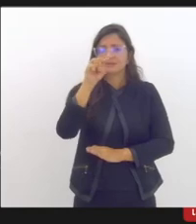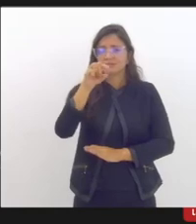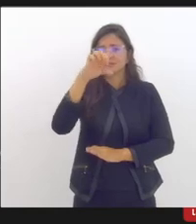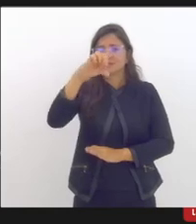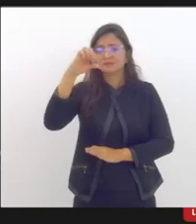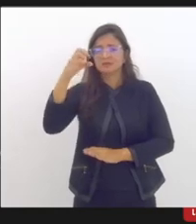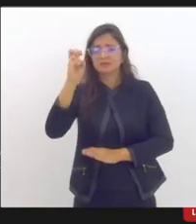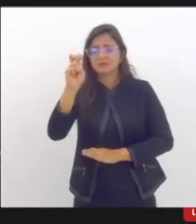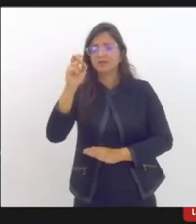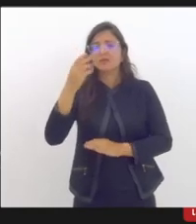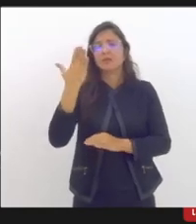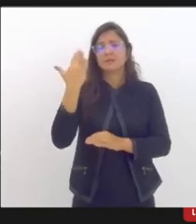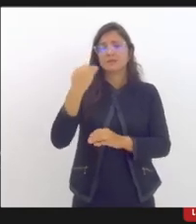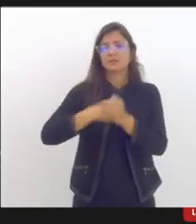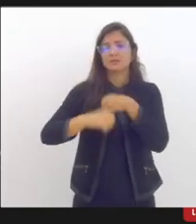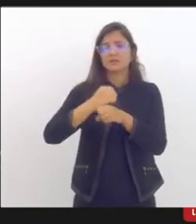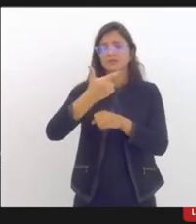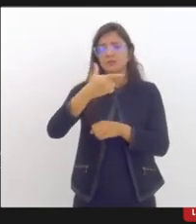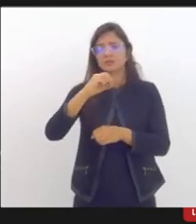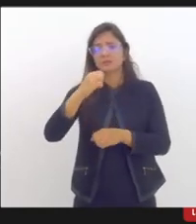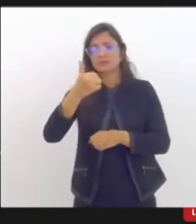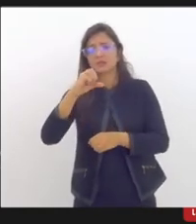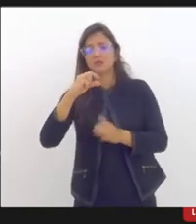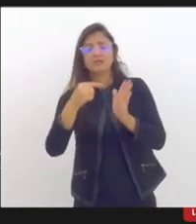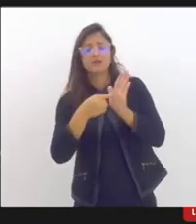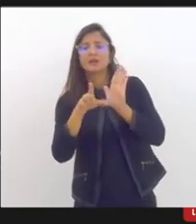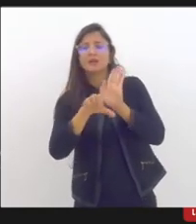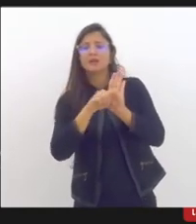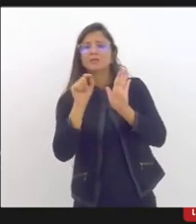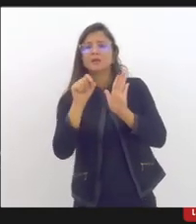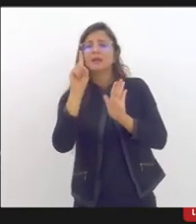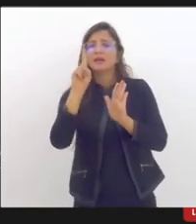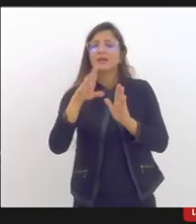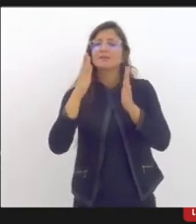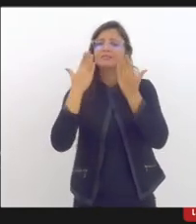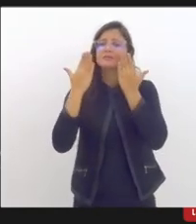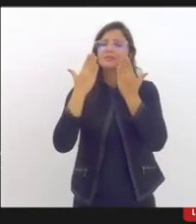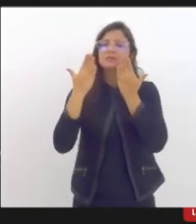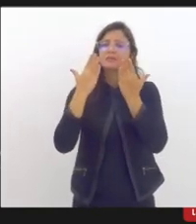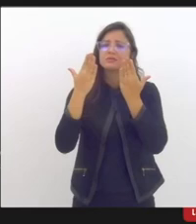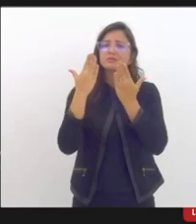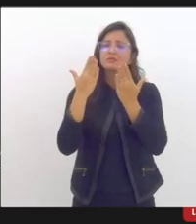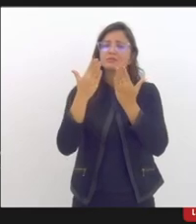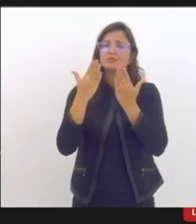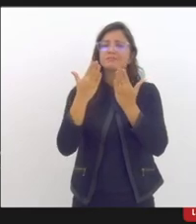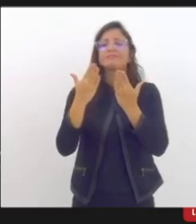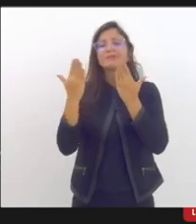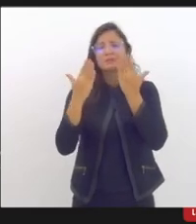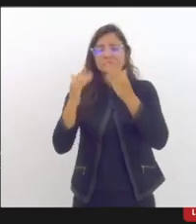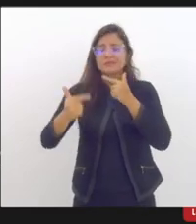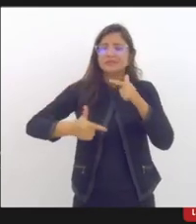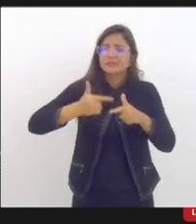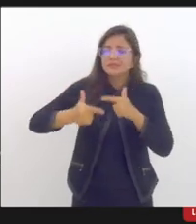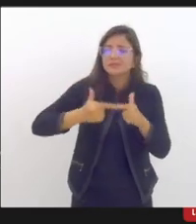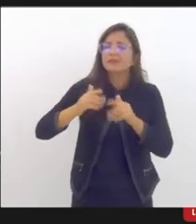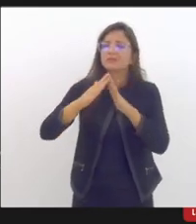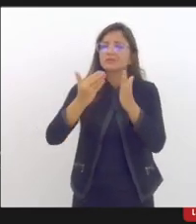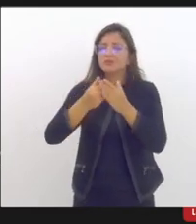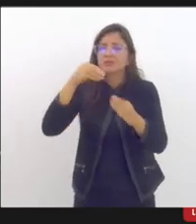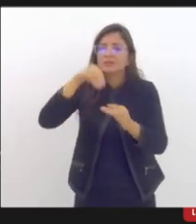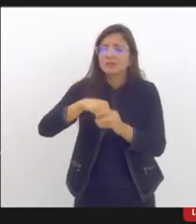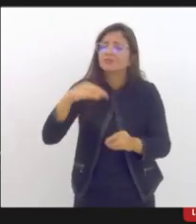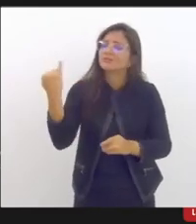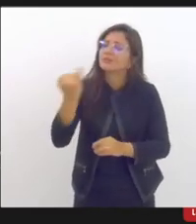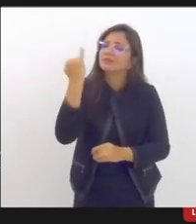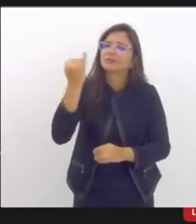2019, que prevê o serviço de psicologia e de serviço social na educação básica.